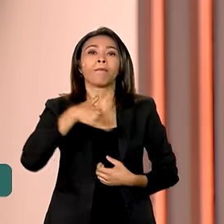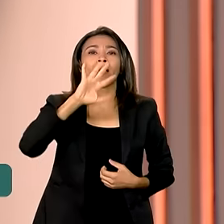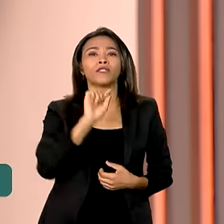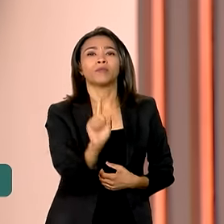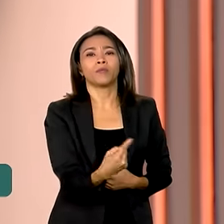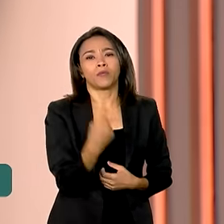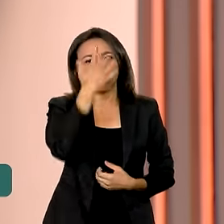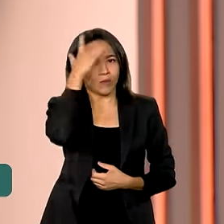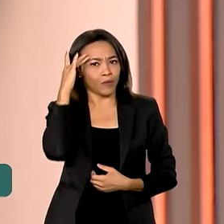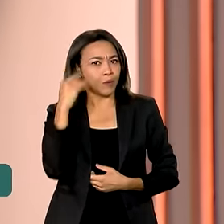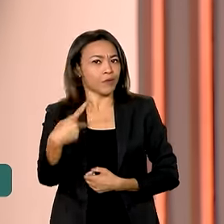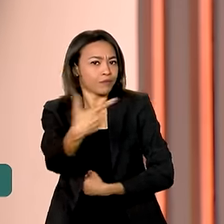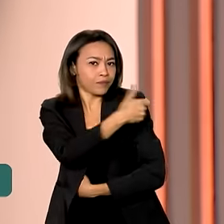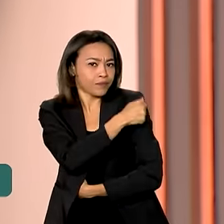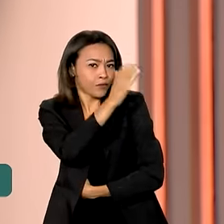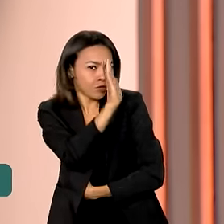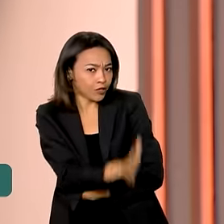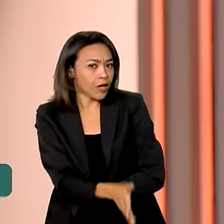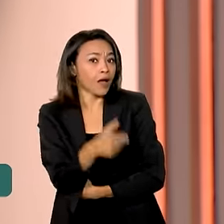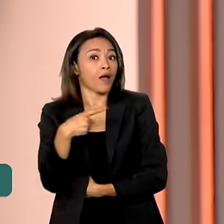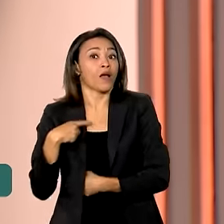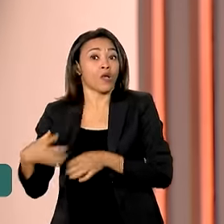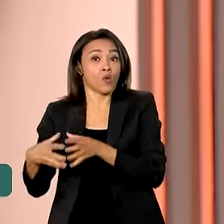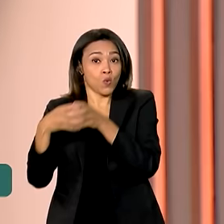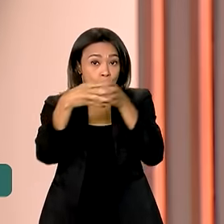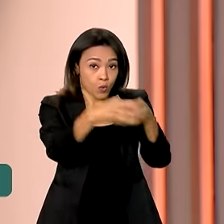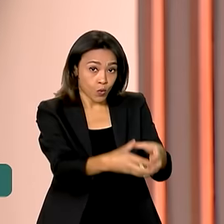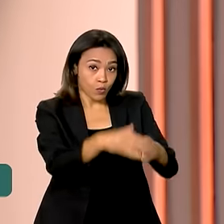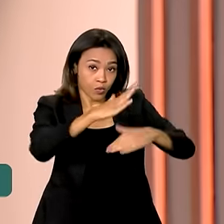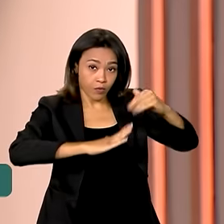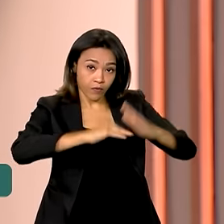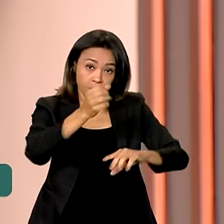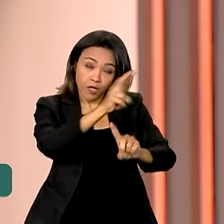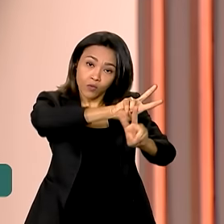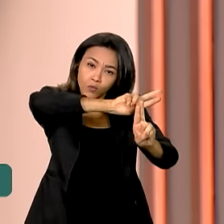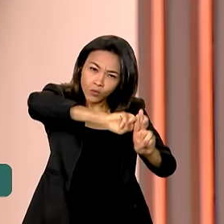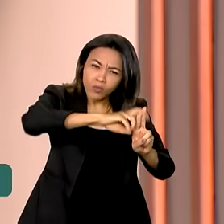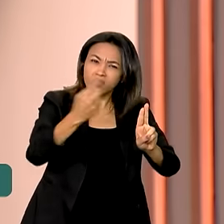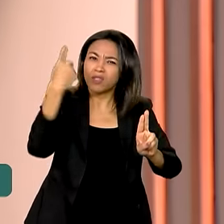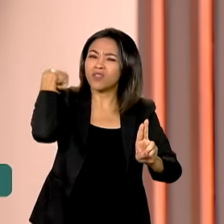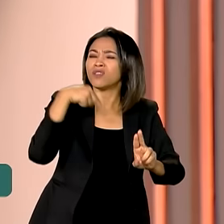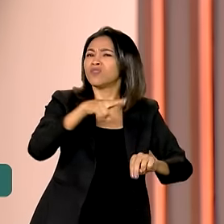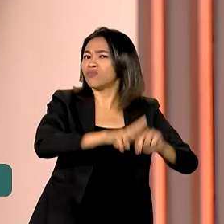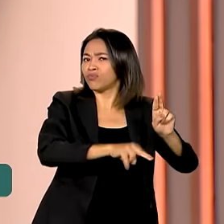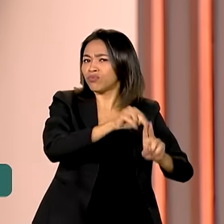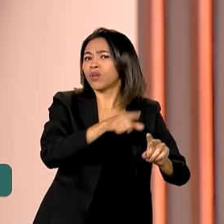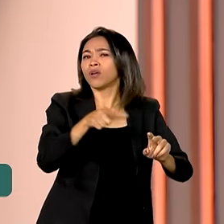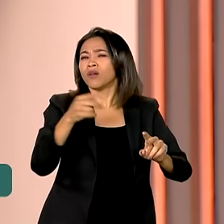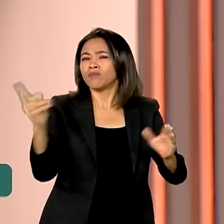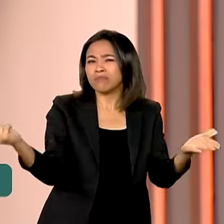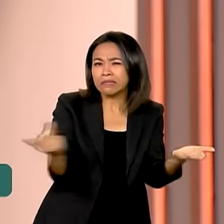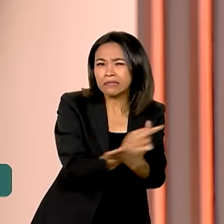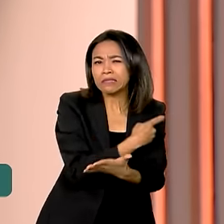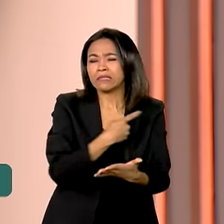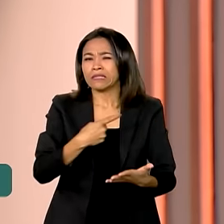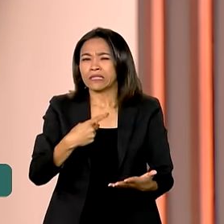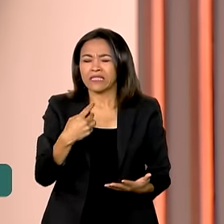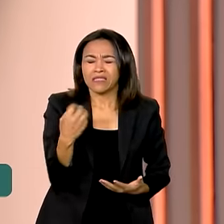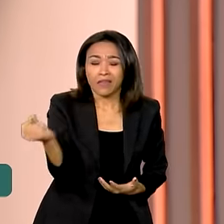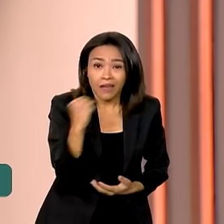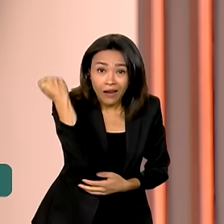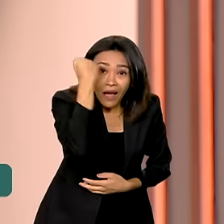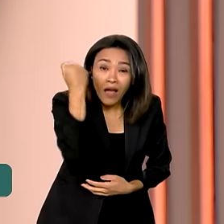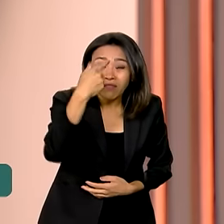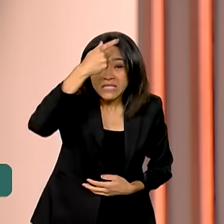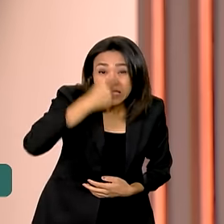Força Nacional do SUS atua na região desde 1º de julho, após o aumento de casos de gripes graves e diarreias